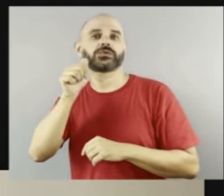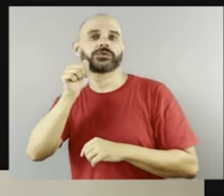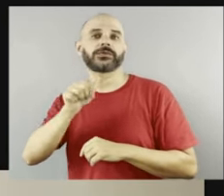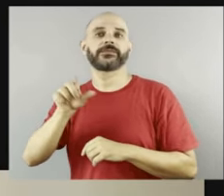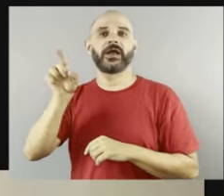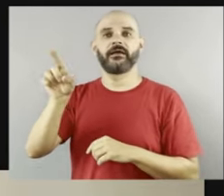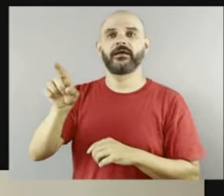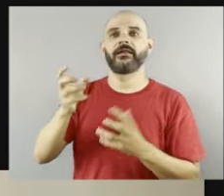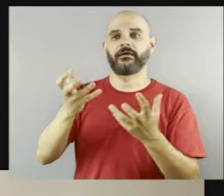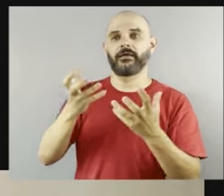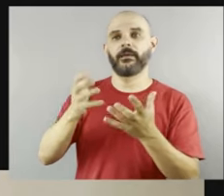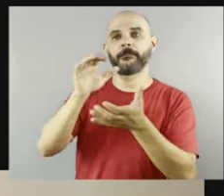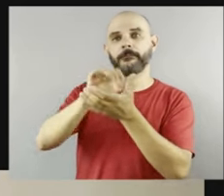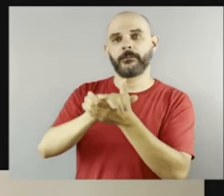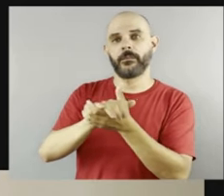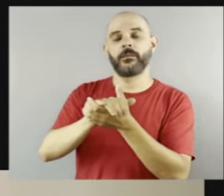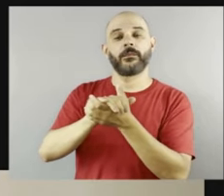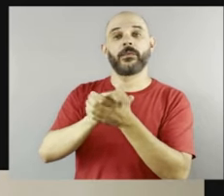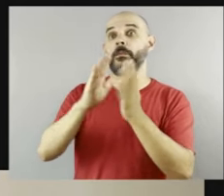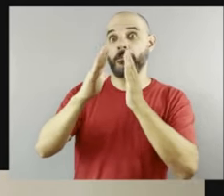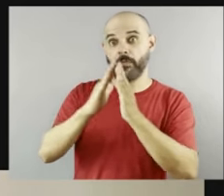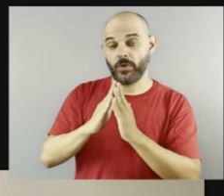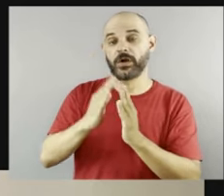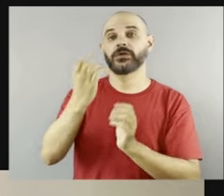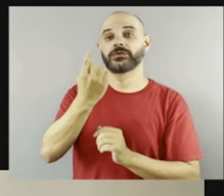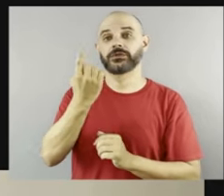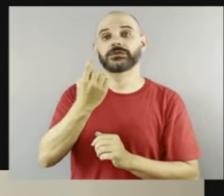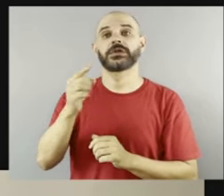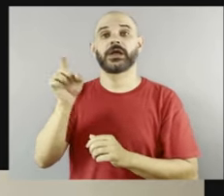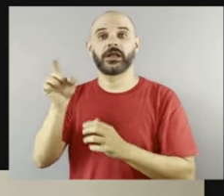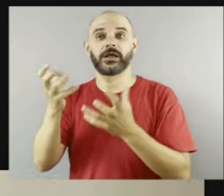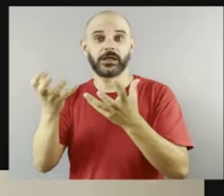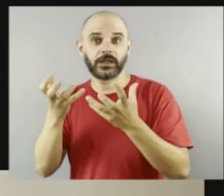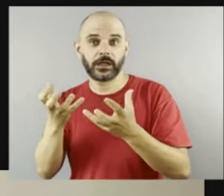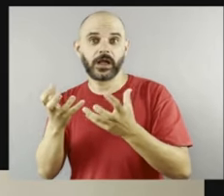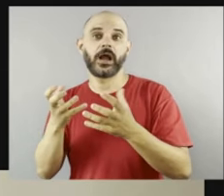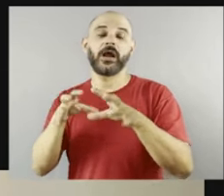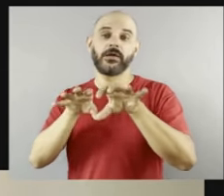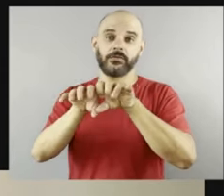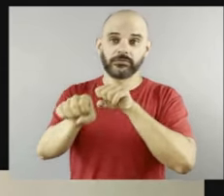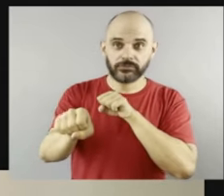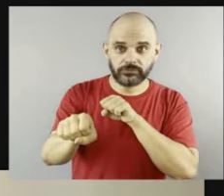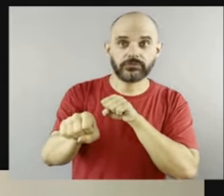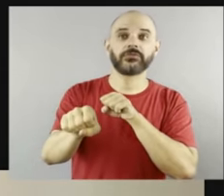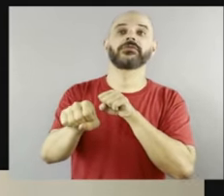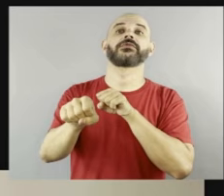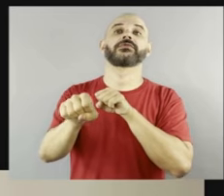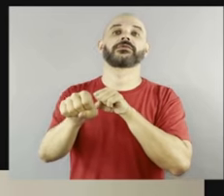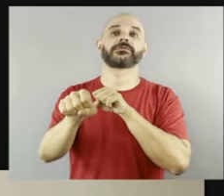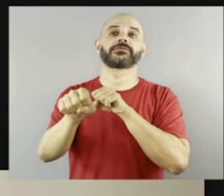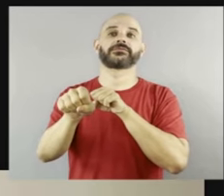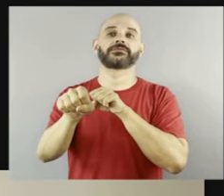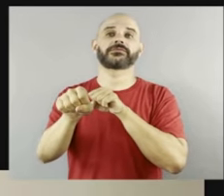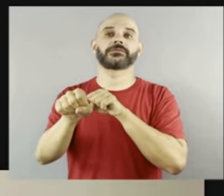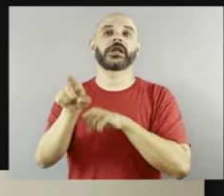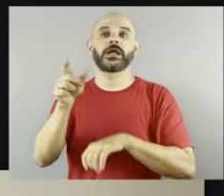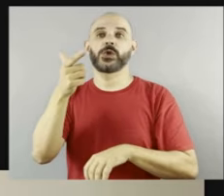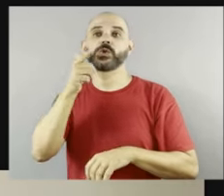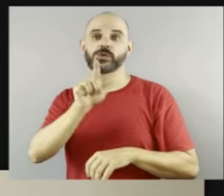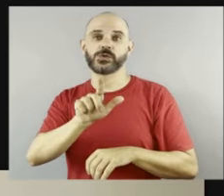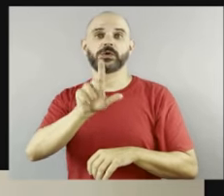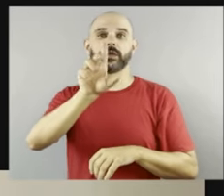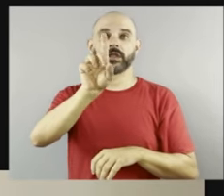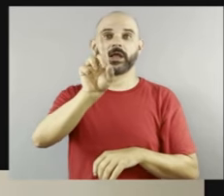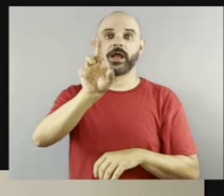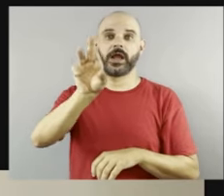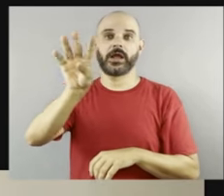sozinha, que ela já realizou, o direito que ela tem de se formar, que é representado pela conquista do DRT dela como atriz,